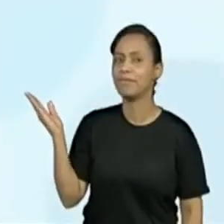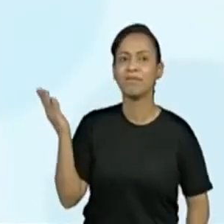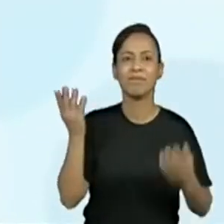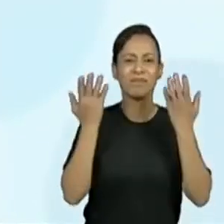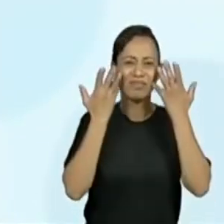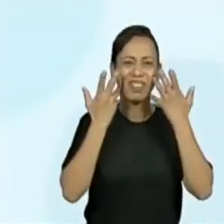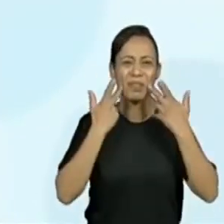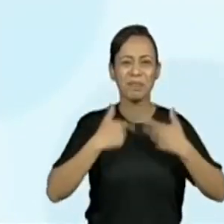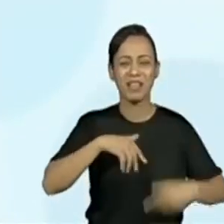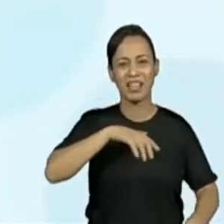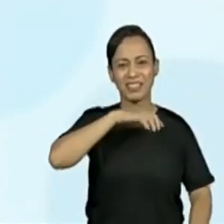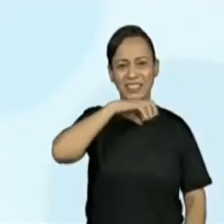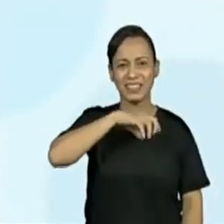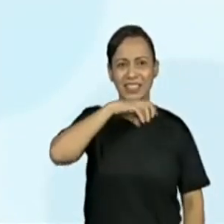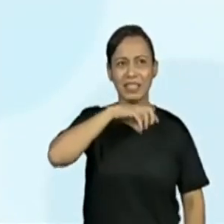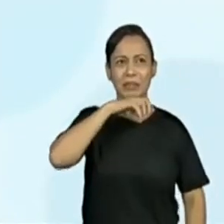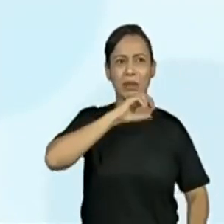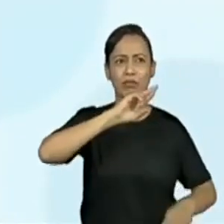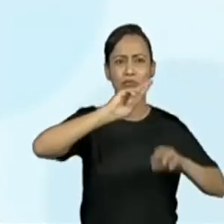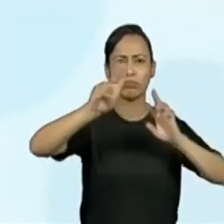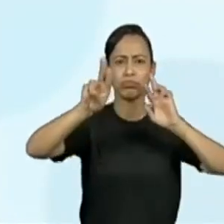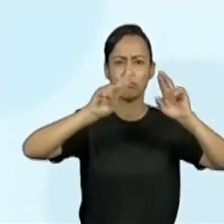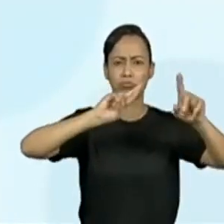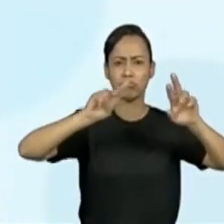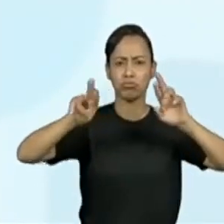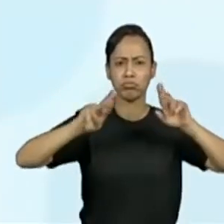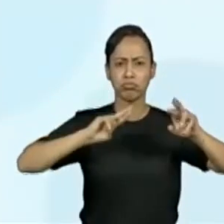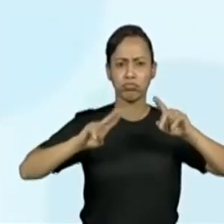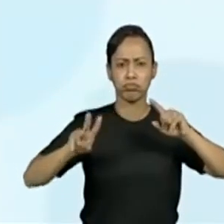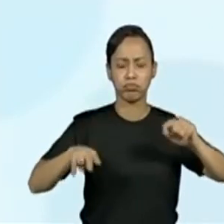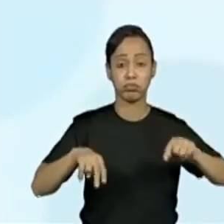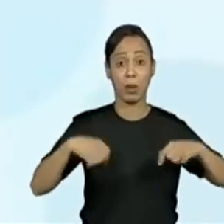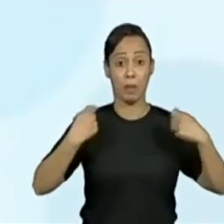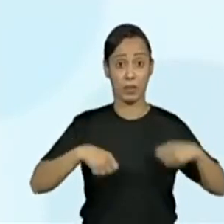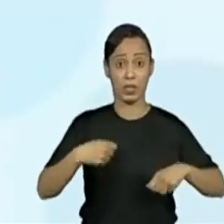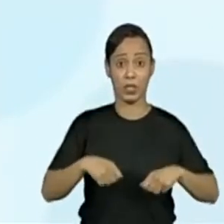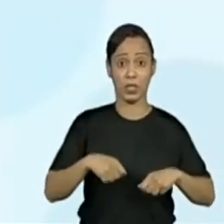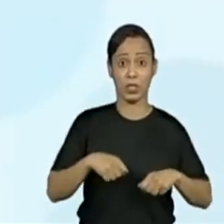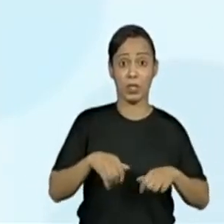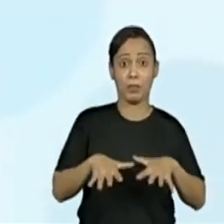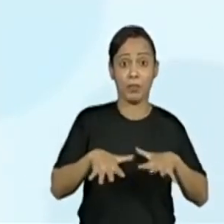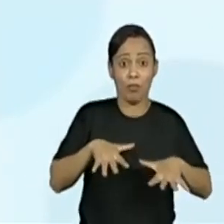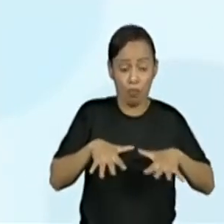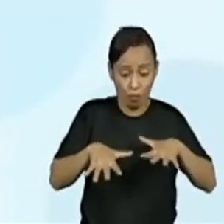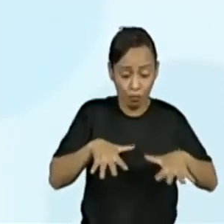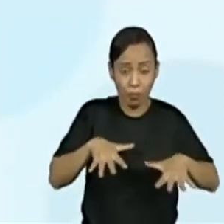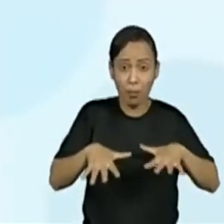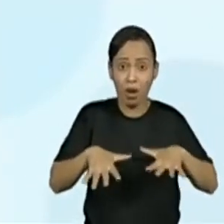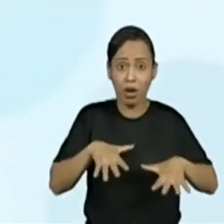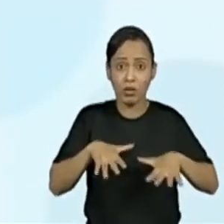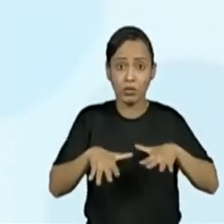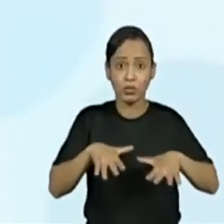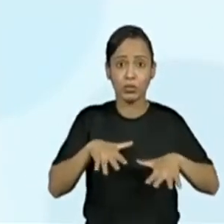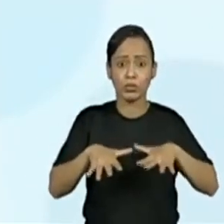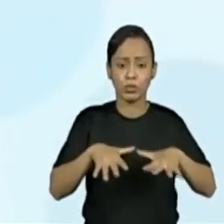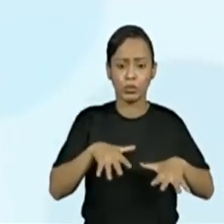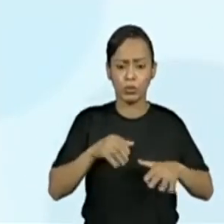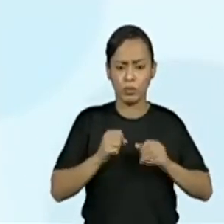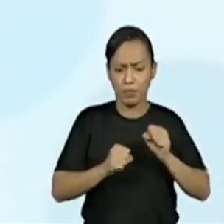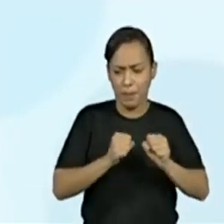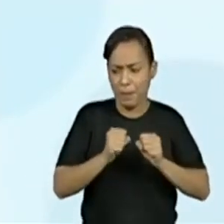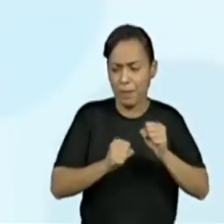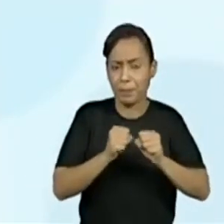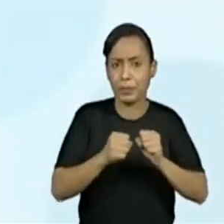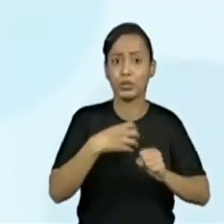algumas formas de locomoção. Então, para se alimentar, para procurar alimentos em outro território, para se defender de